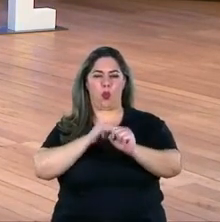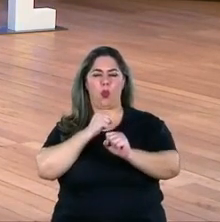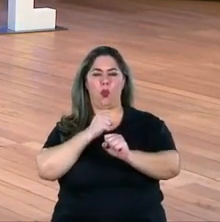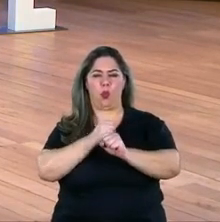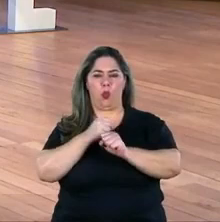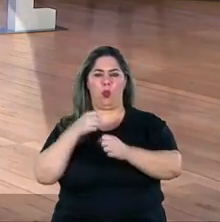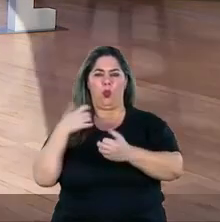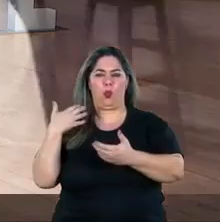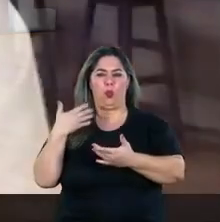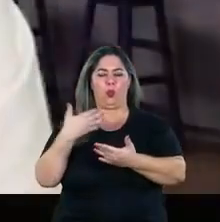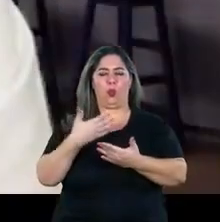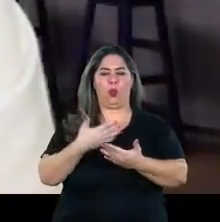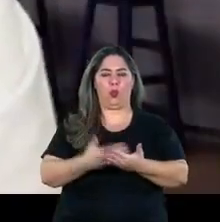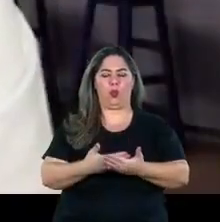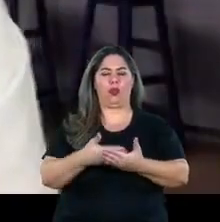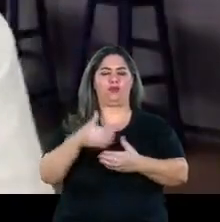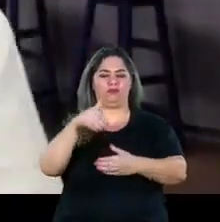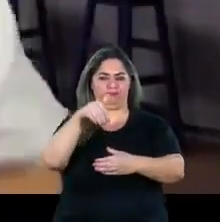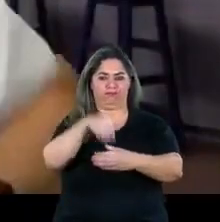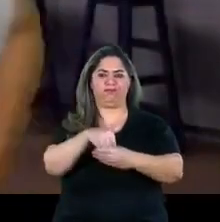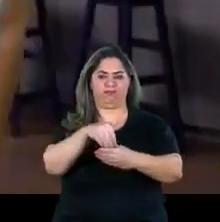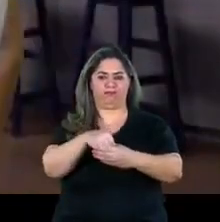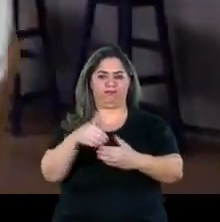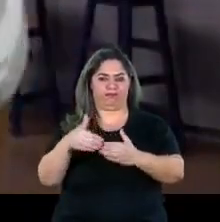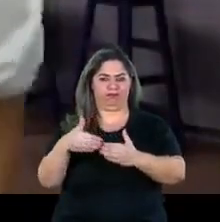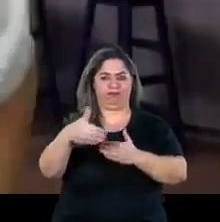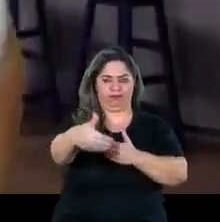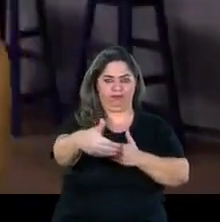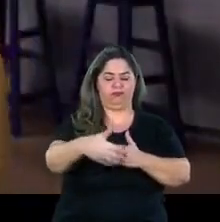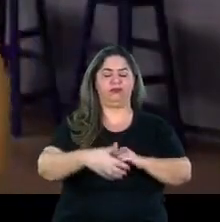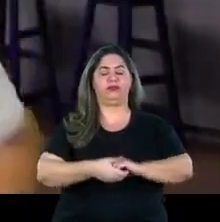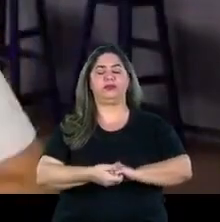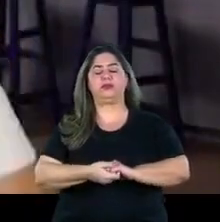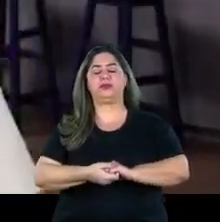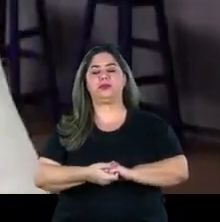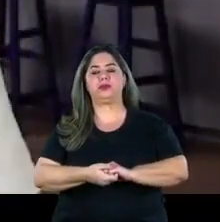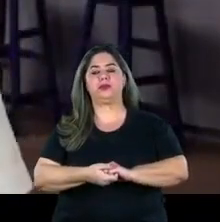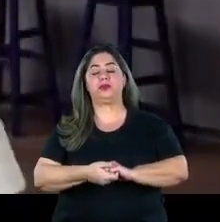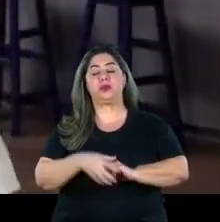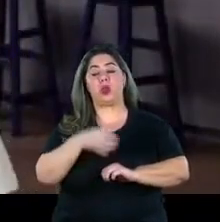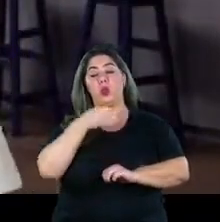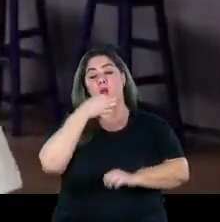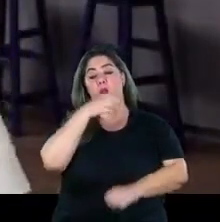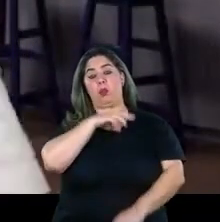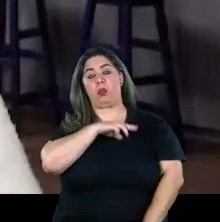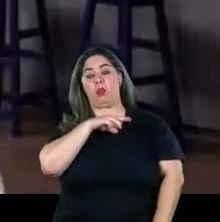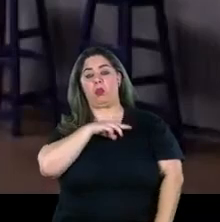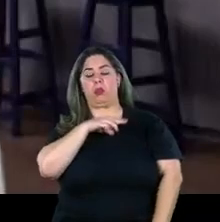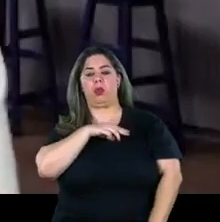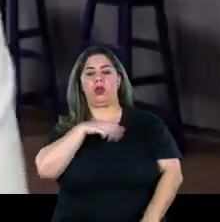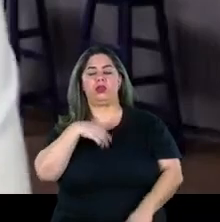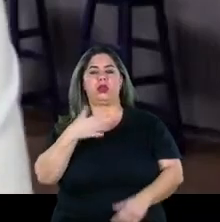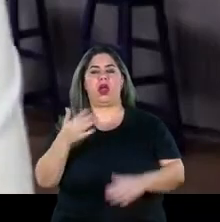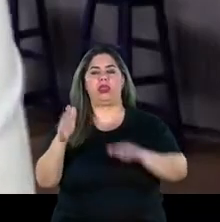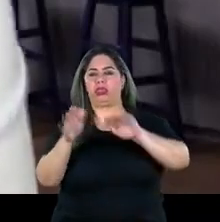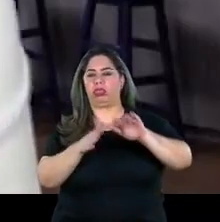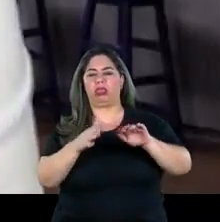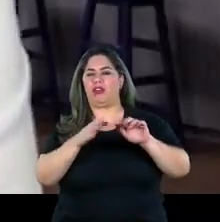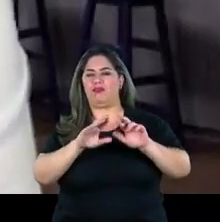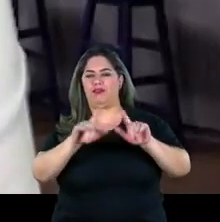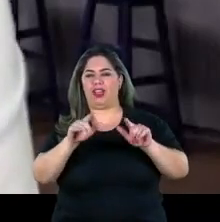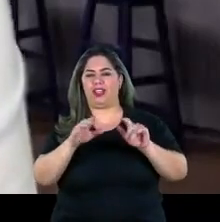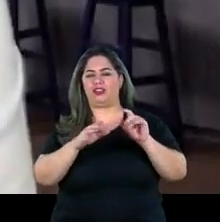uma nova eleição né eu tenho uma opinião pessoal minha que não é da ação da cidadania mas